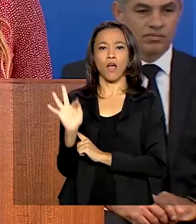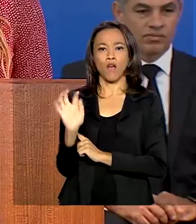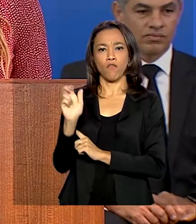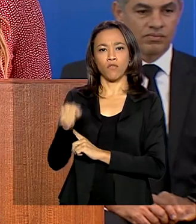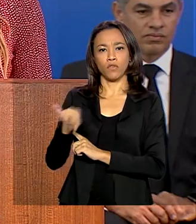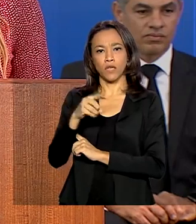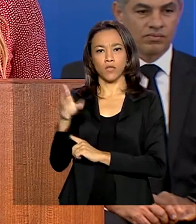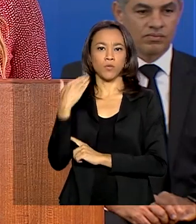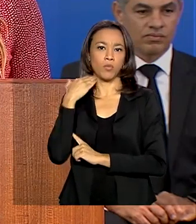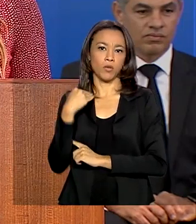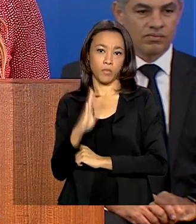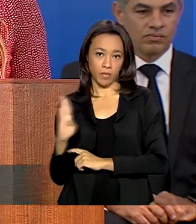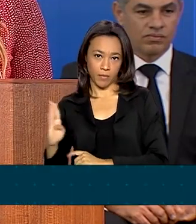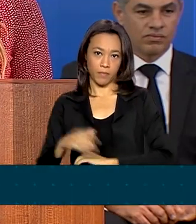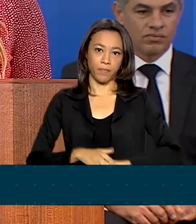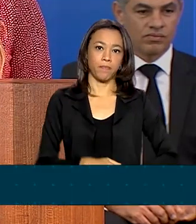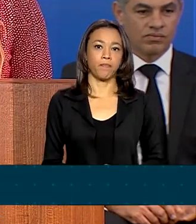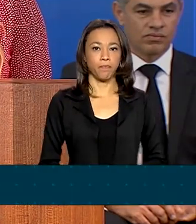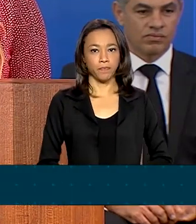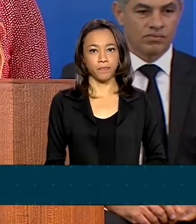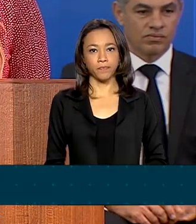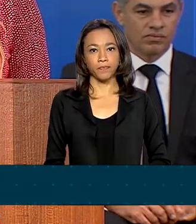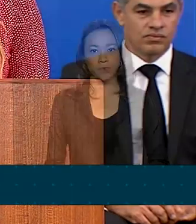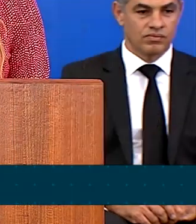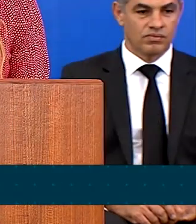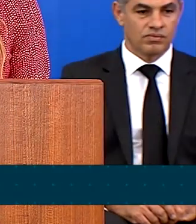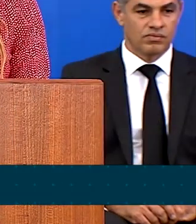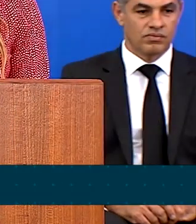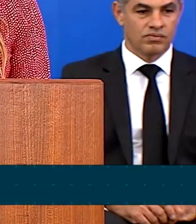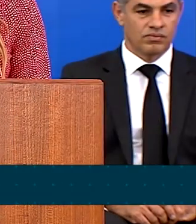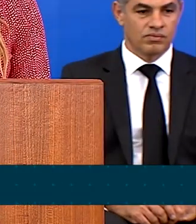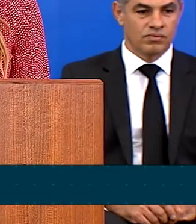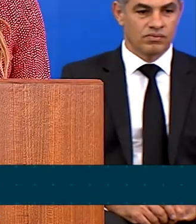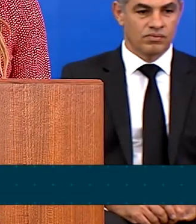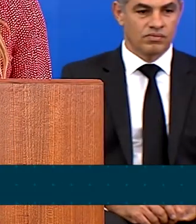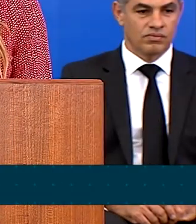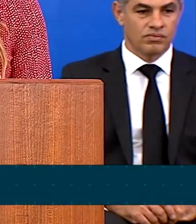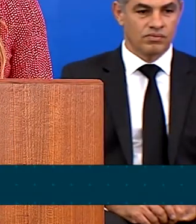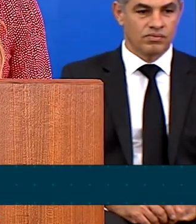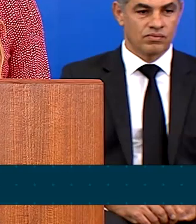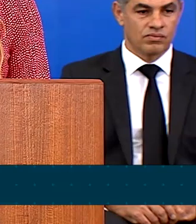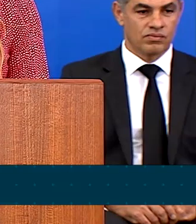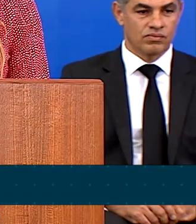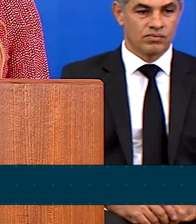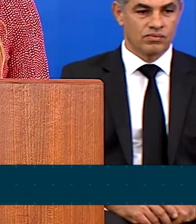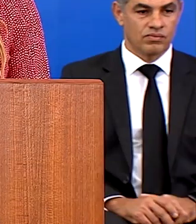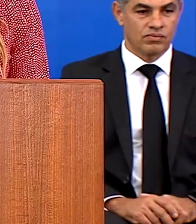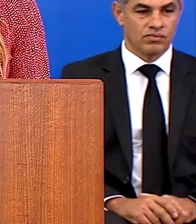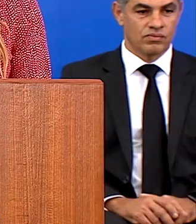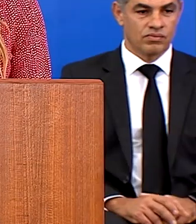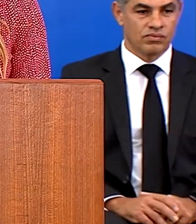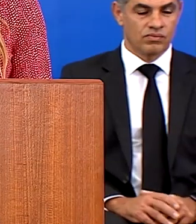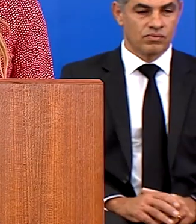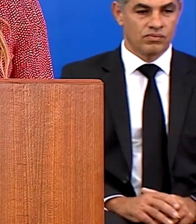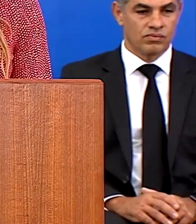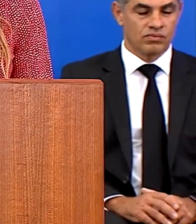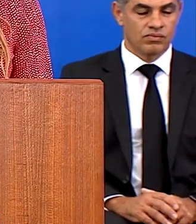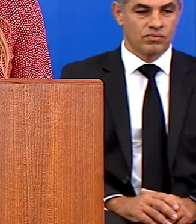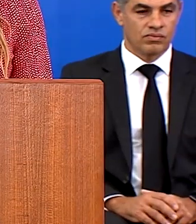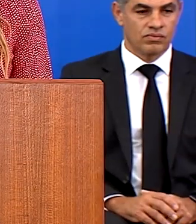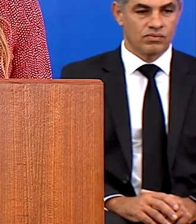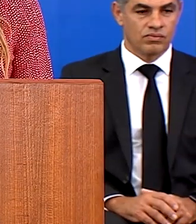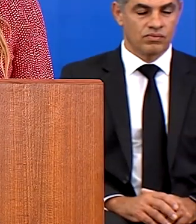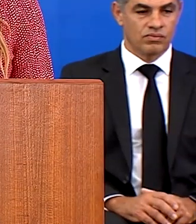Brasil. Reforçamos nossa solidariedade com todos, trabalhando no combate emergencial à